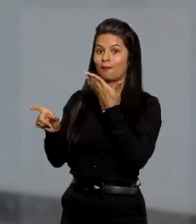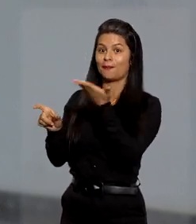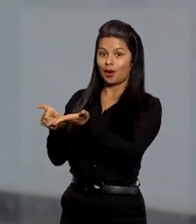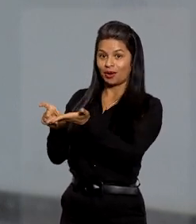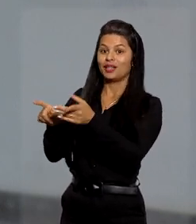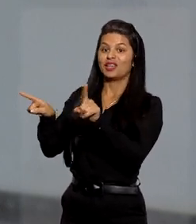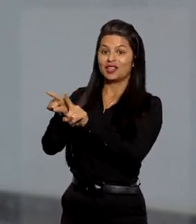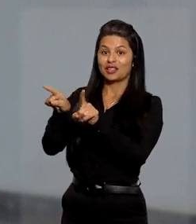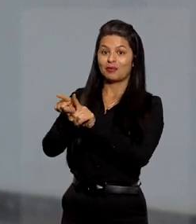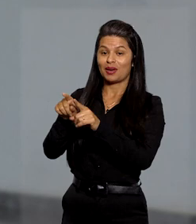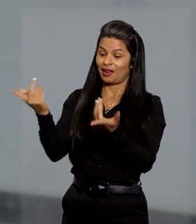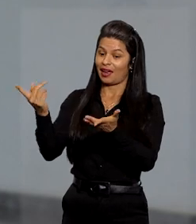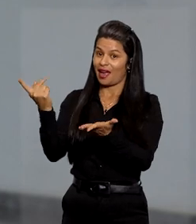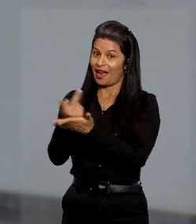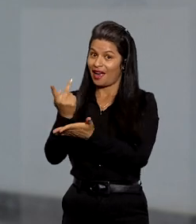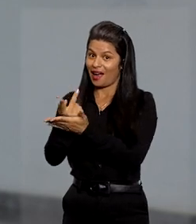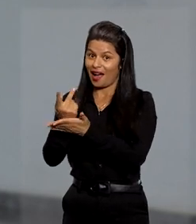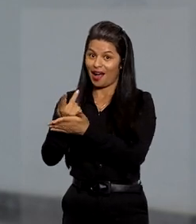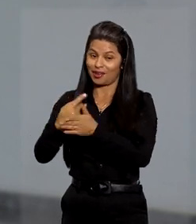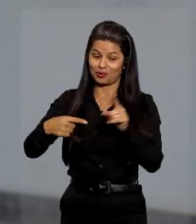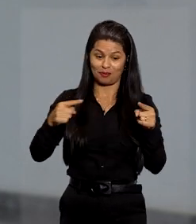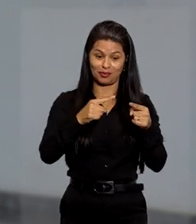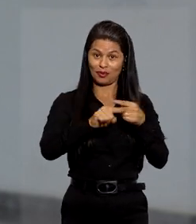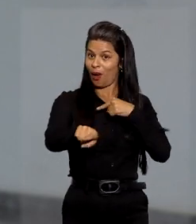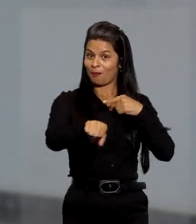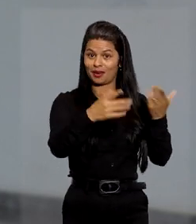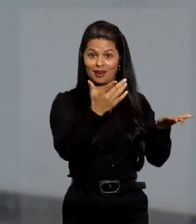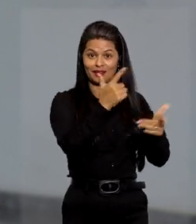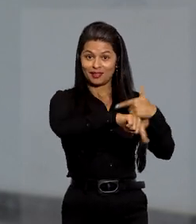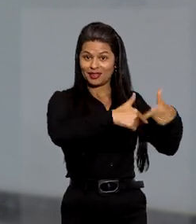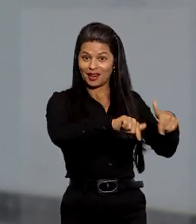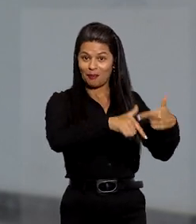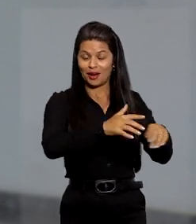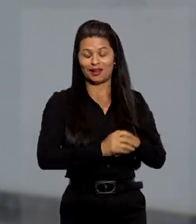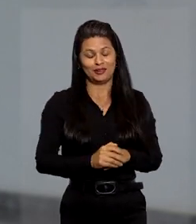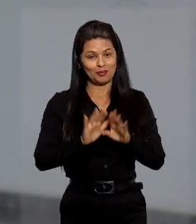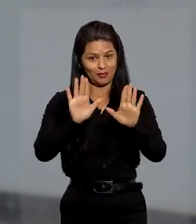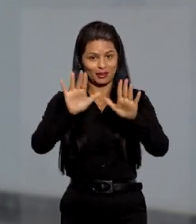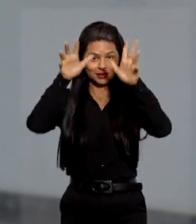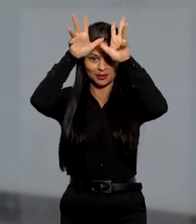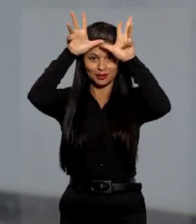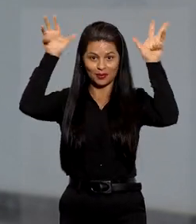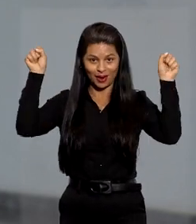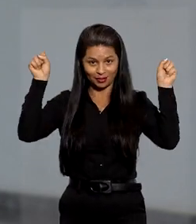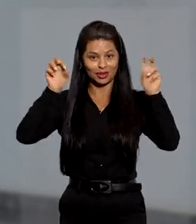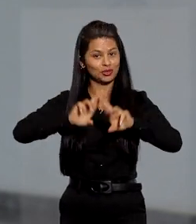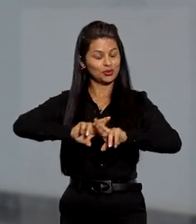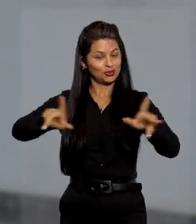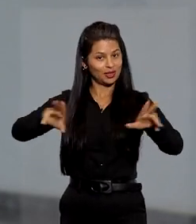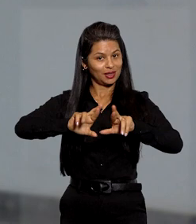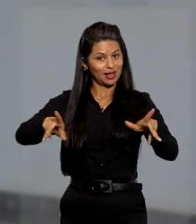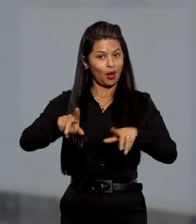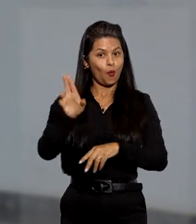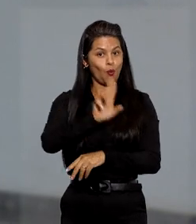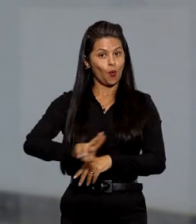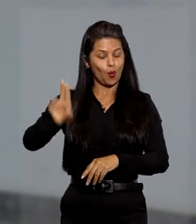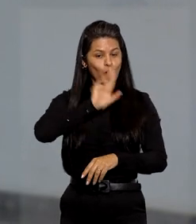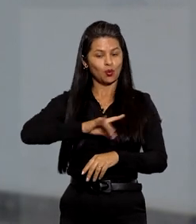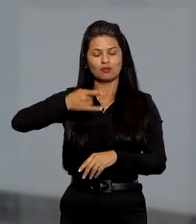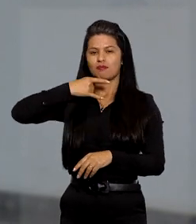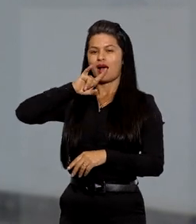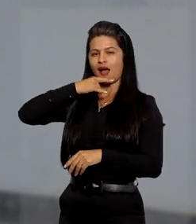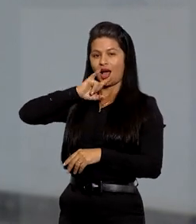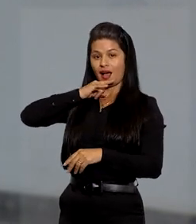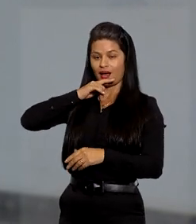e conduta incompatível com o cargo. O Tribunal de Justiça do Acre, apesar de diferenciar o uso eventual de bebida do